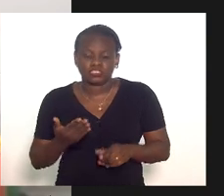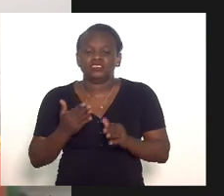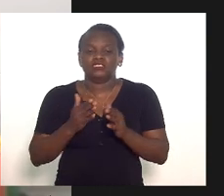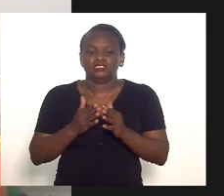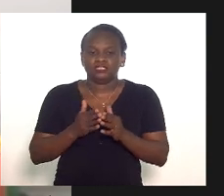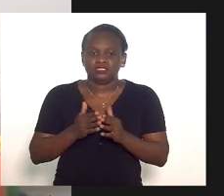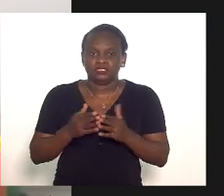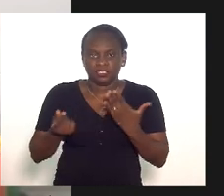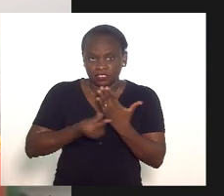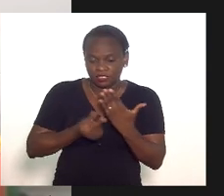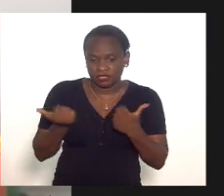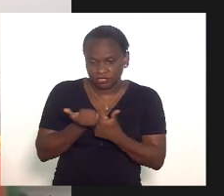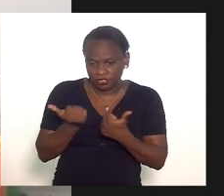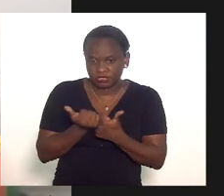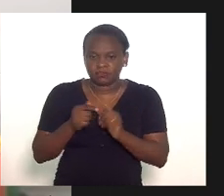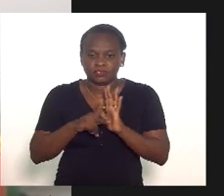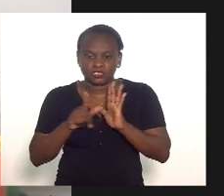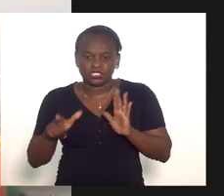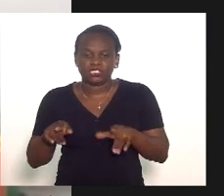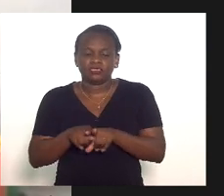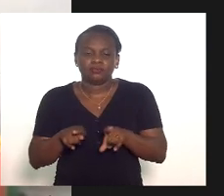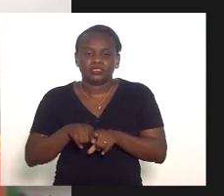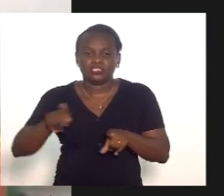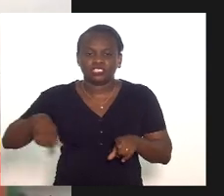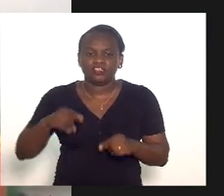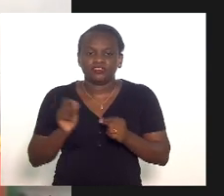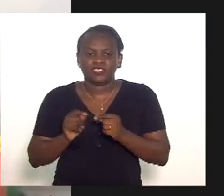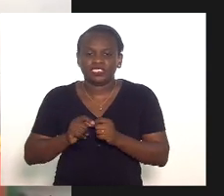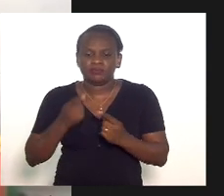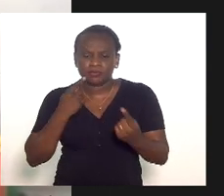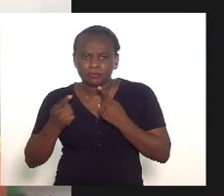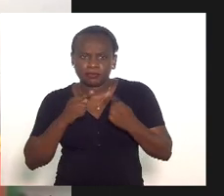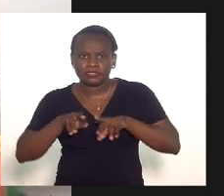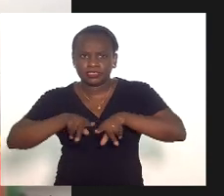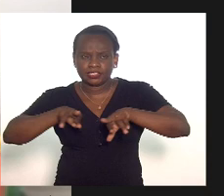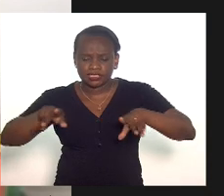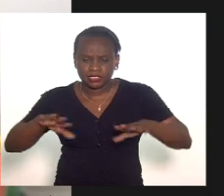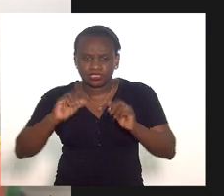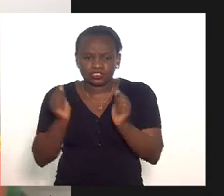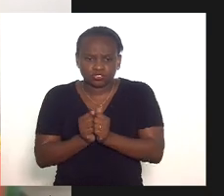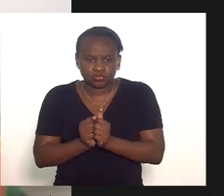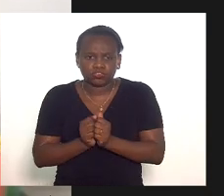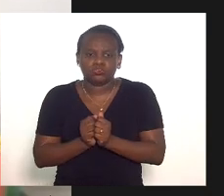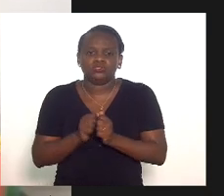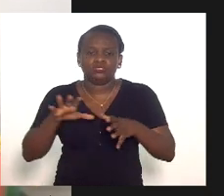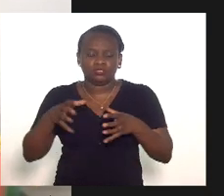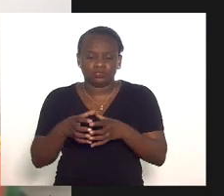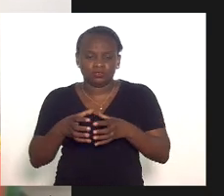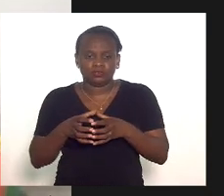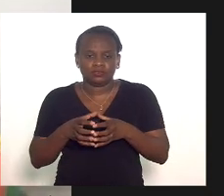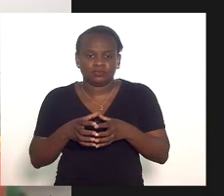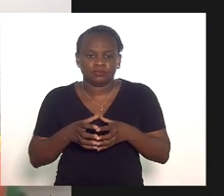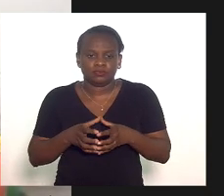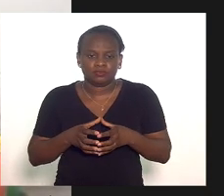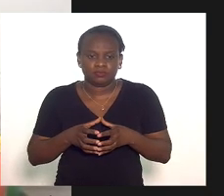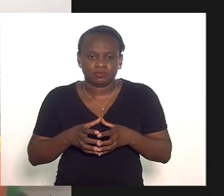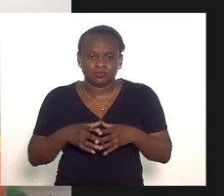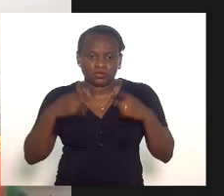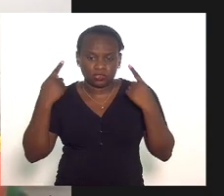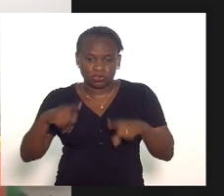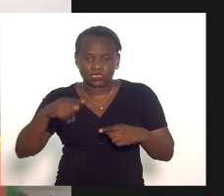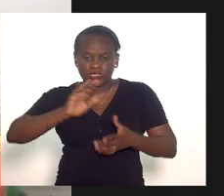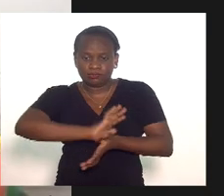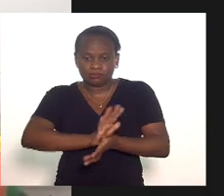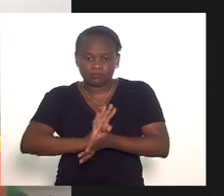solicitar com a autoria nesse projeto nós fizemos muito desses debates também em conjunto com a comissão contra as